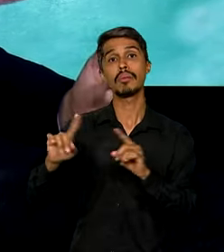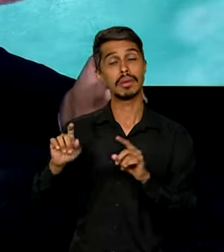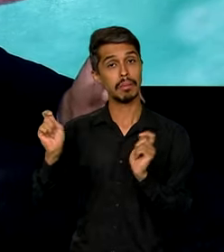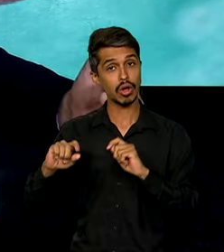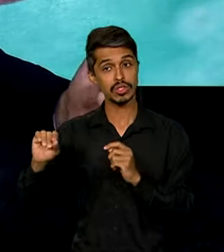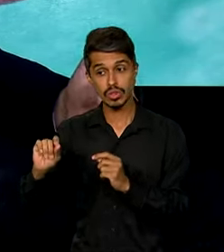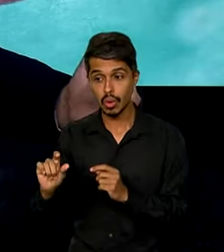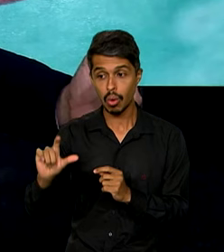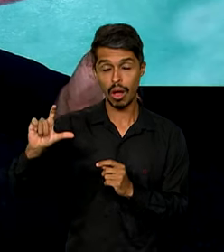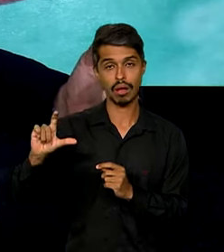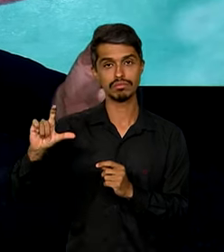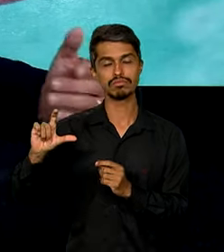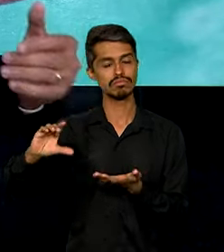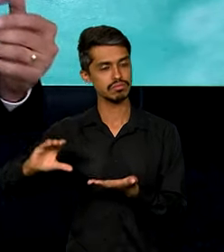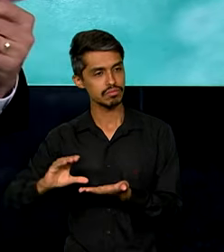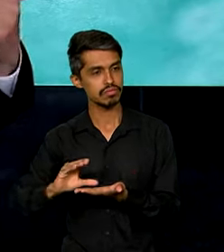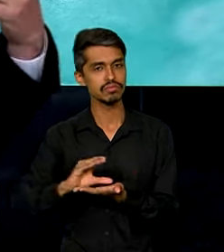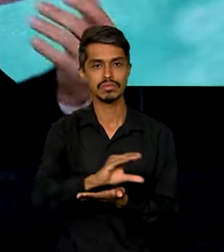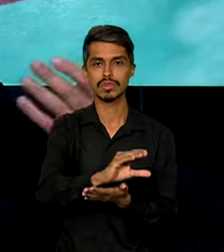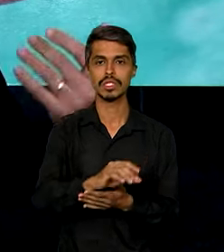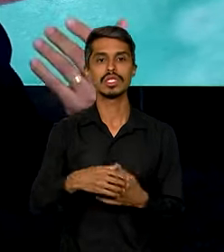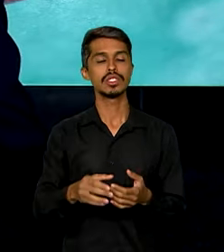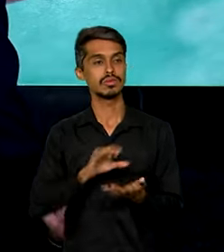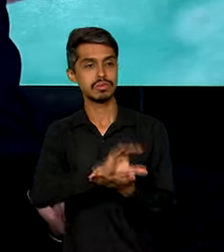o número de unidades atendidas. aí E